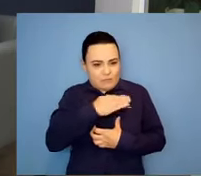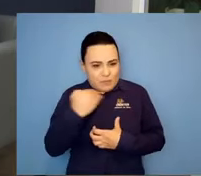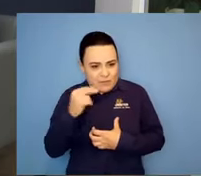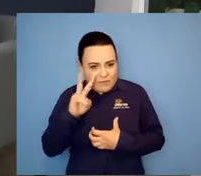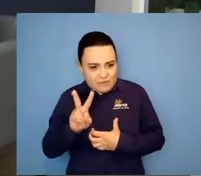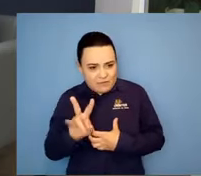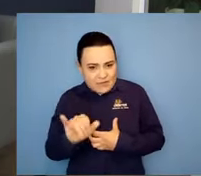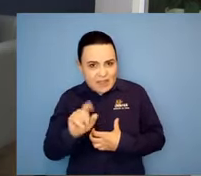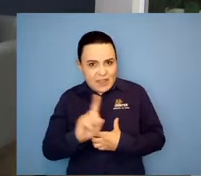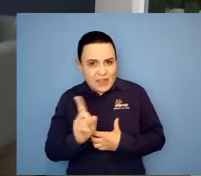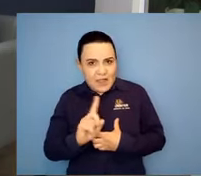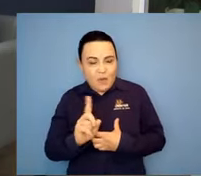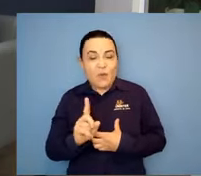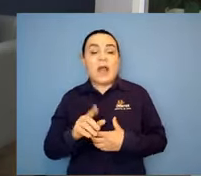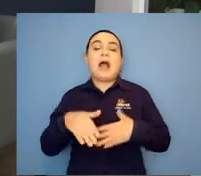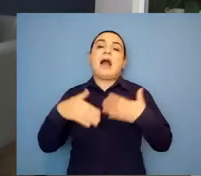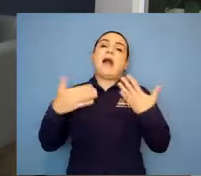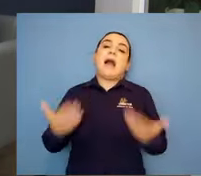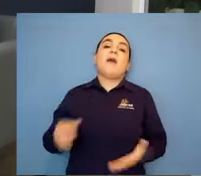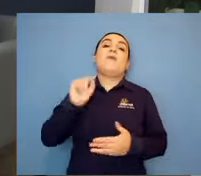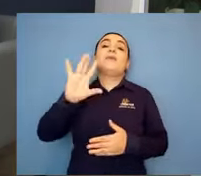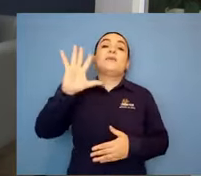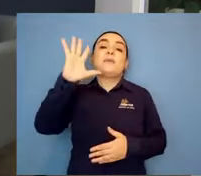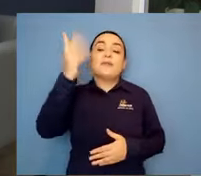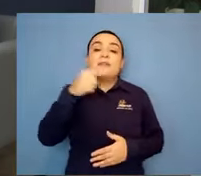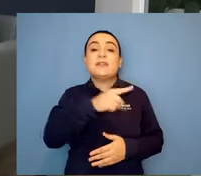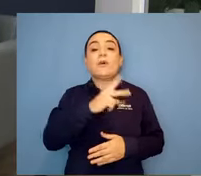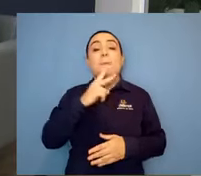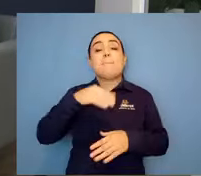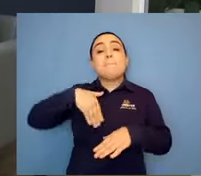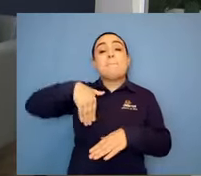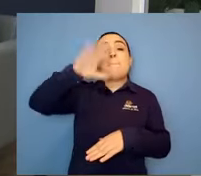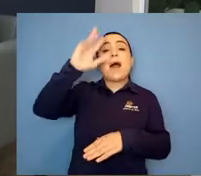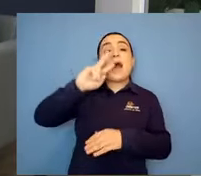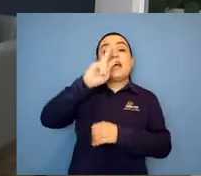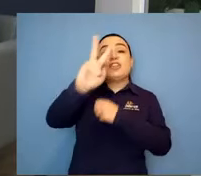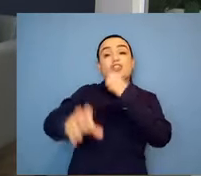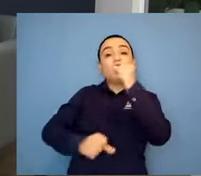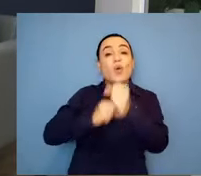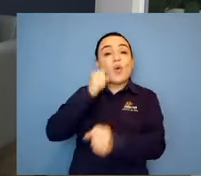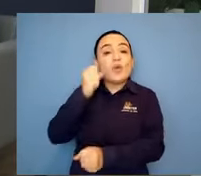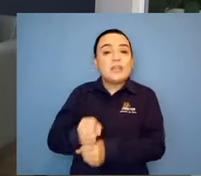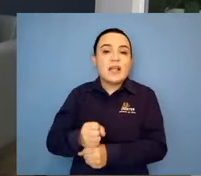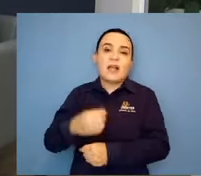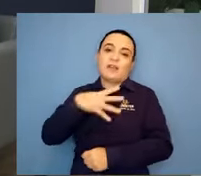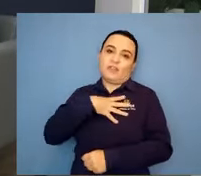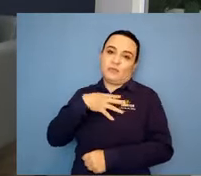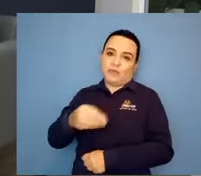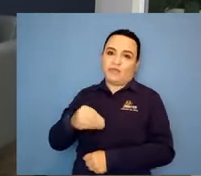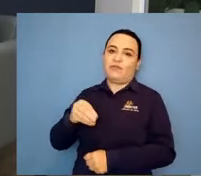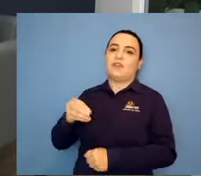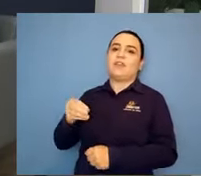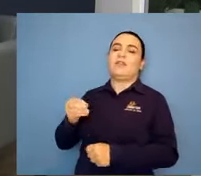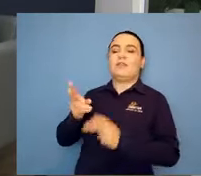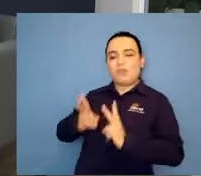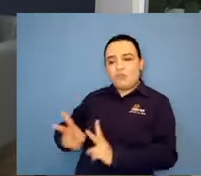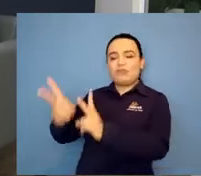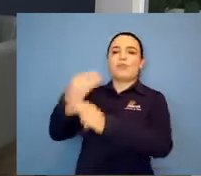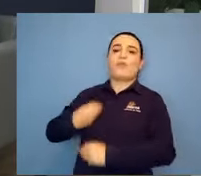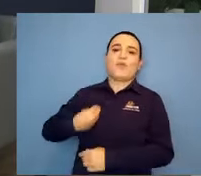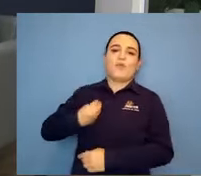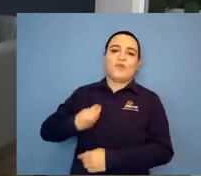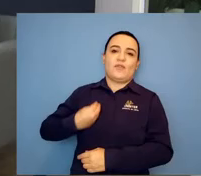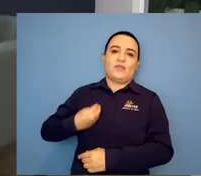claro, né? Doei a roupa que eu comprei. Só que tudo isso, gente, é aprendizado. Nossa. É uma trajetória